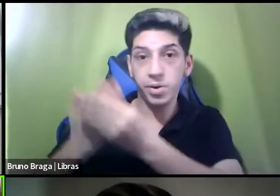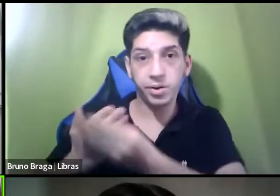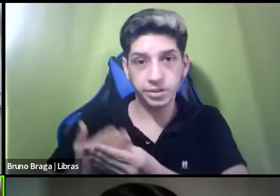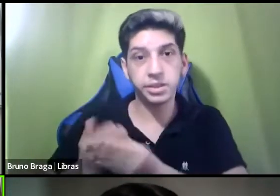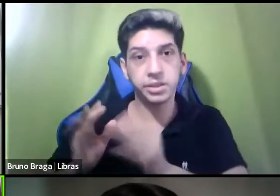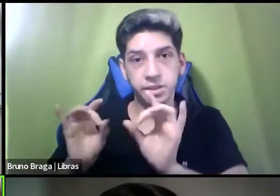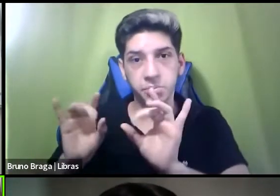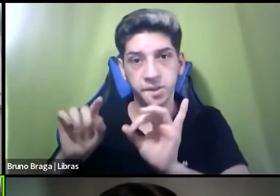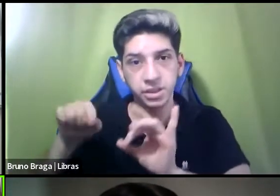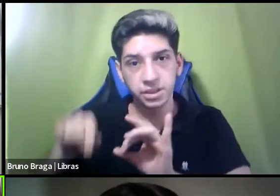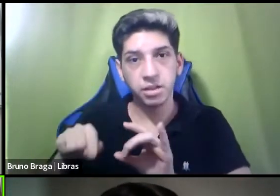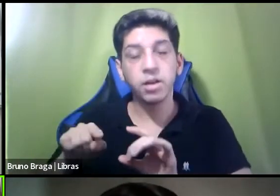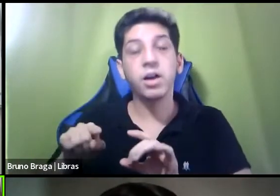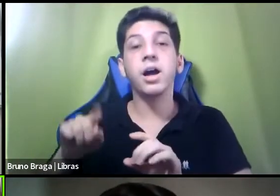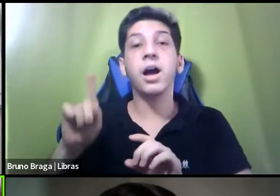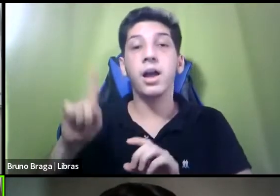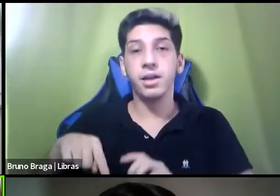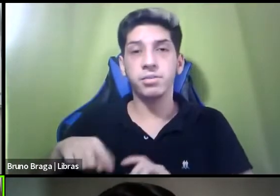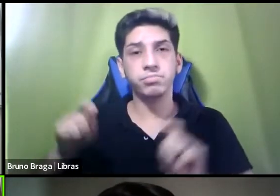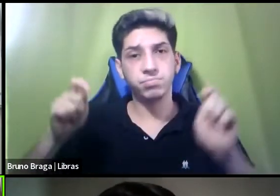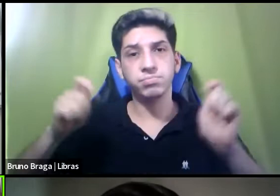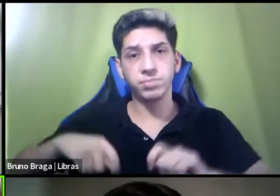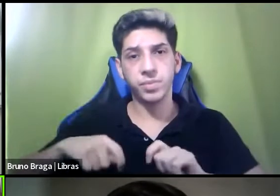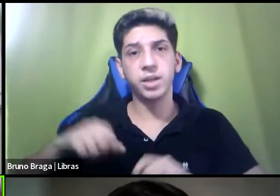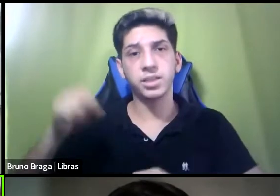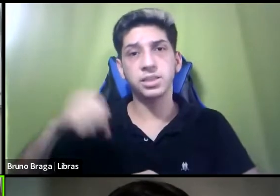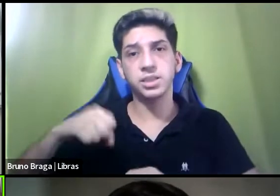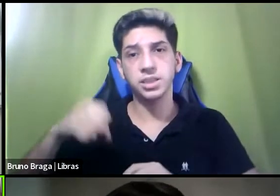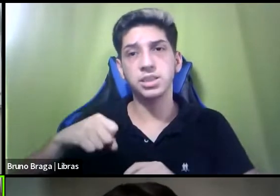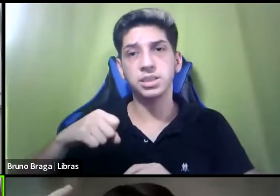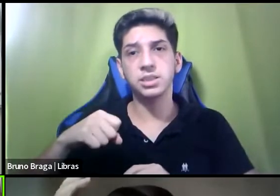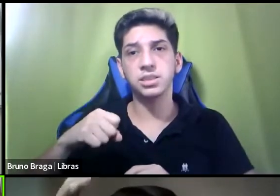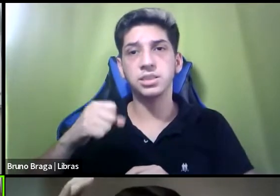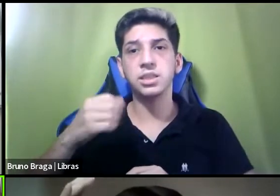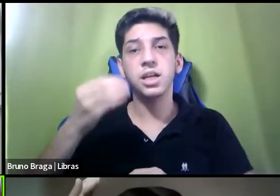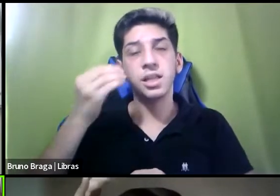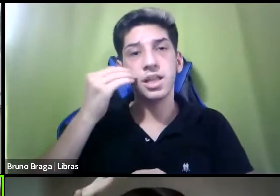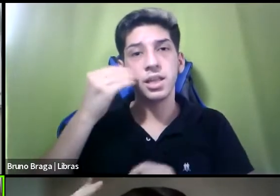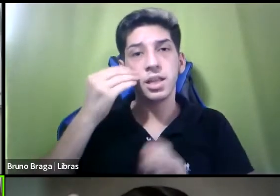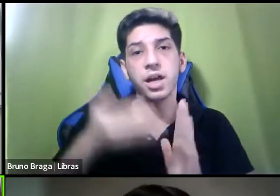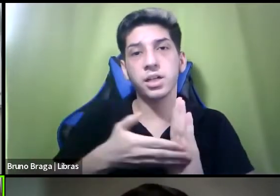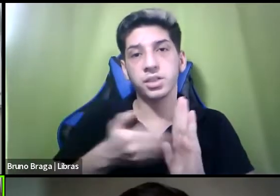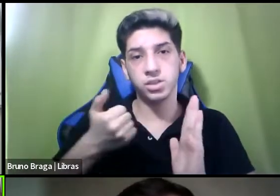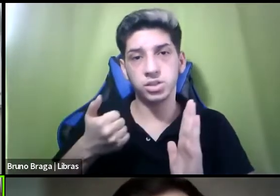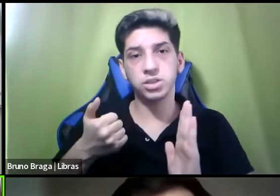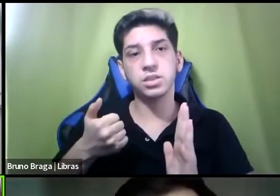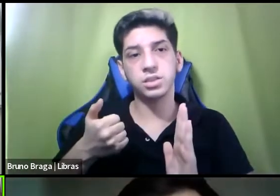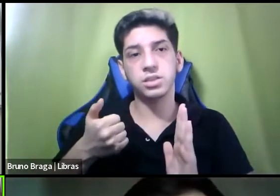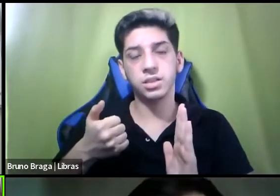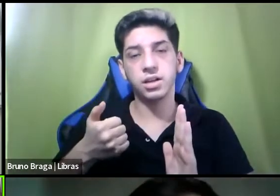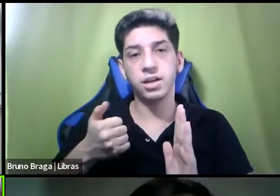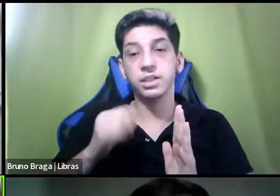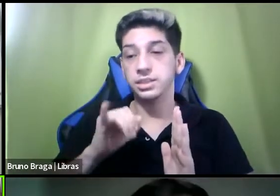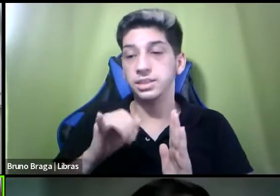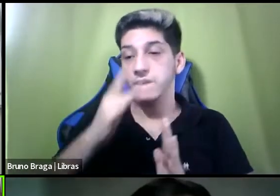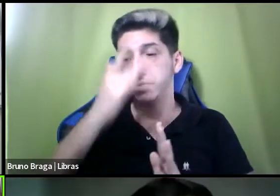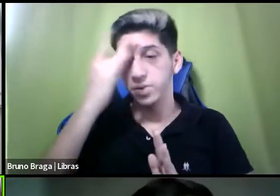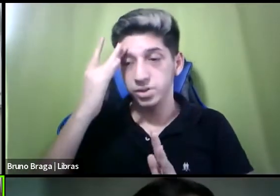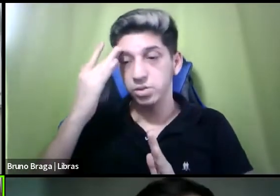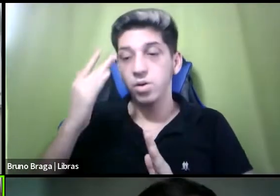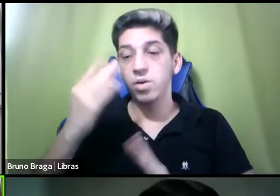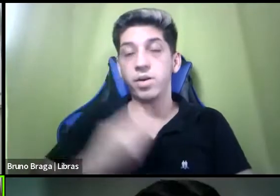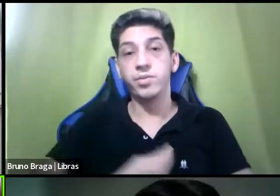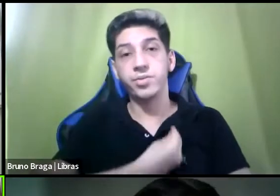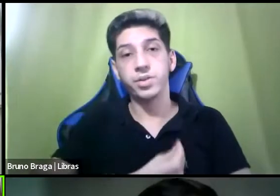possível extinguir a punibilidade se a pessoa está vivendo em situação de